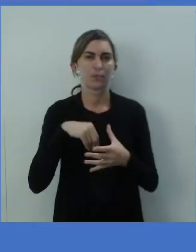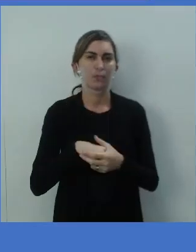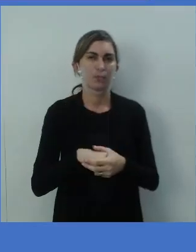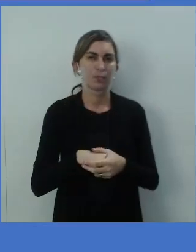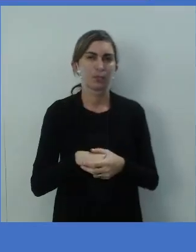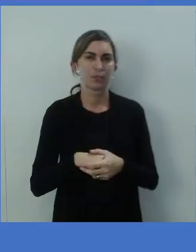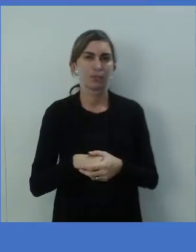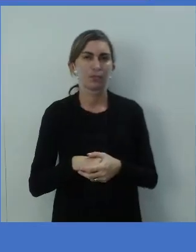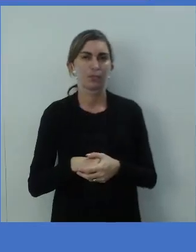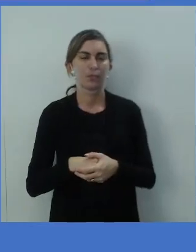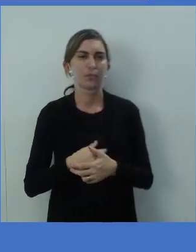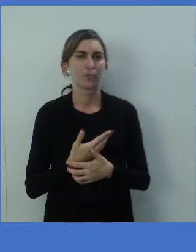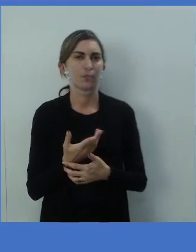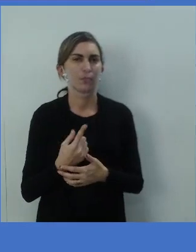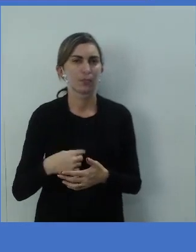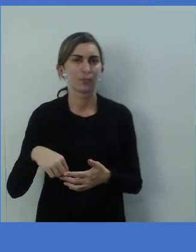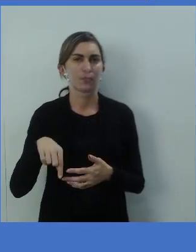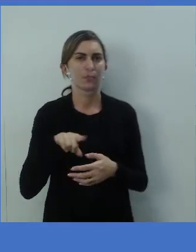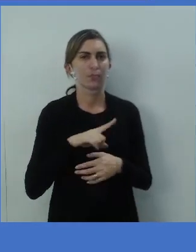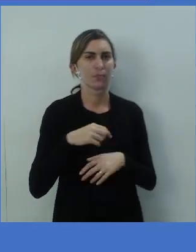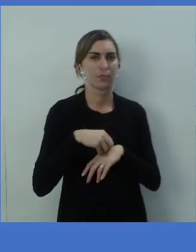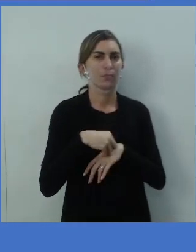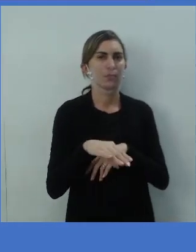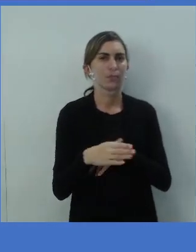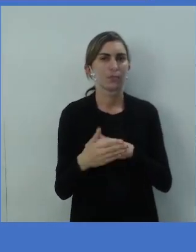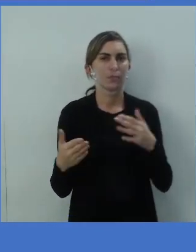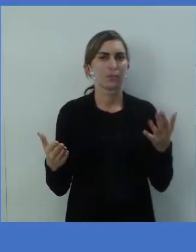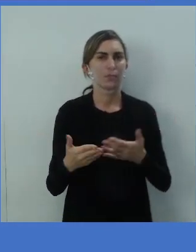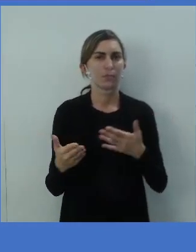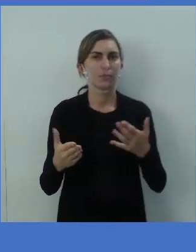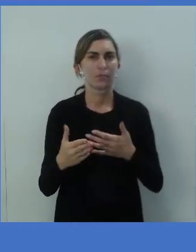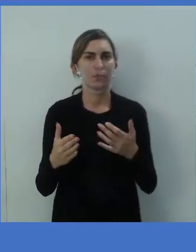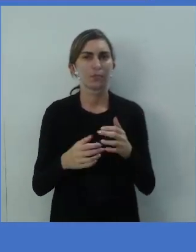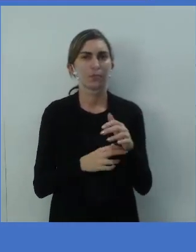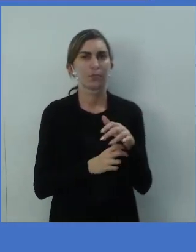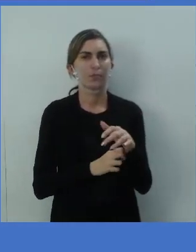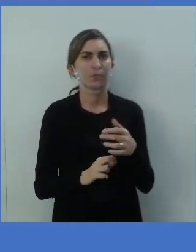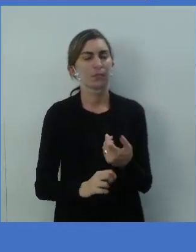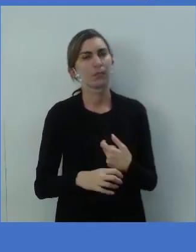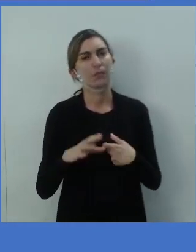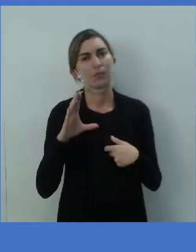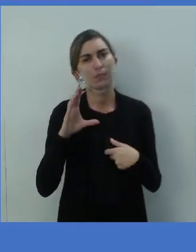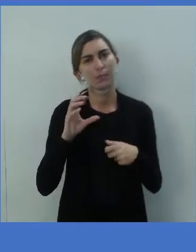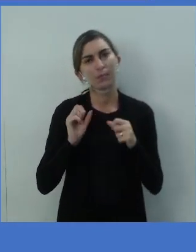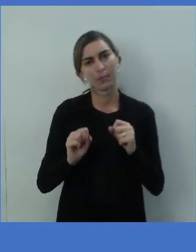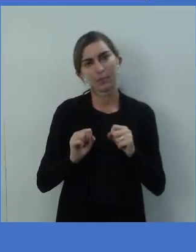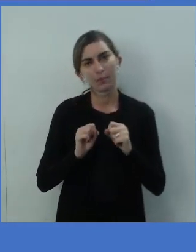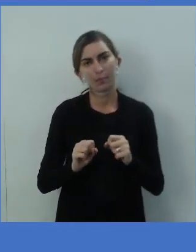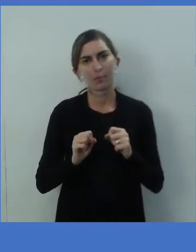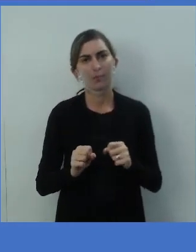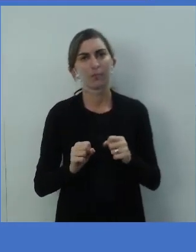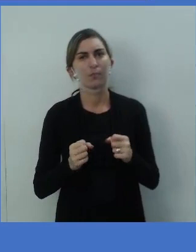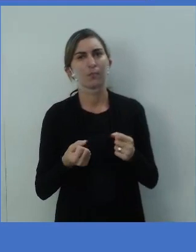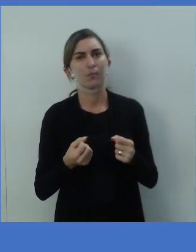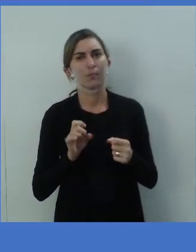a gente vai partir agora para CODE, né? Podia ou poderia. Só que, lembrando,